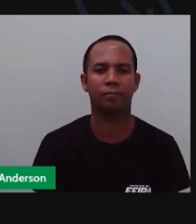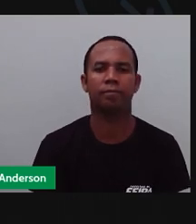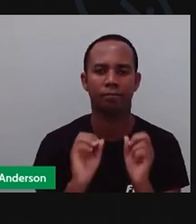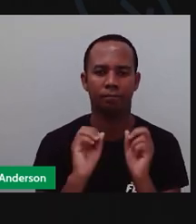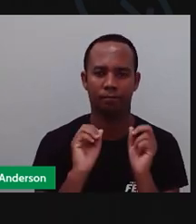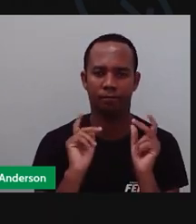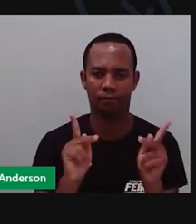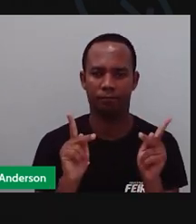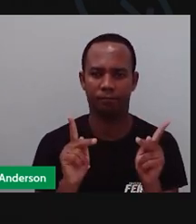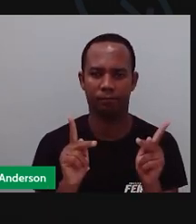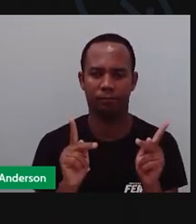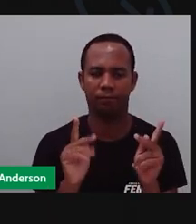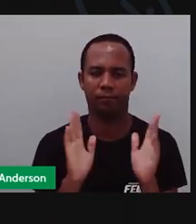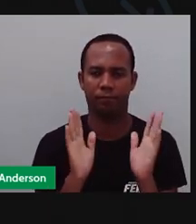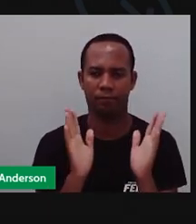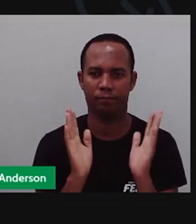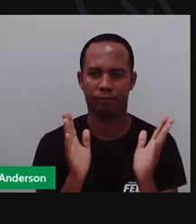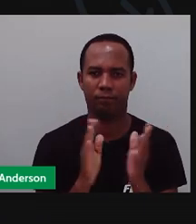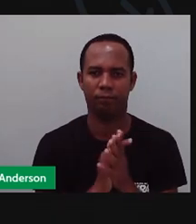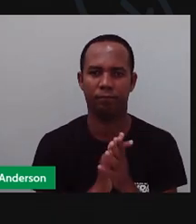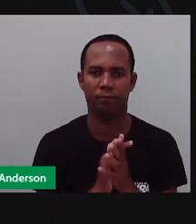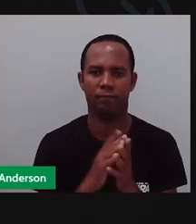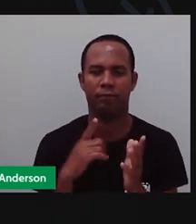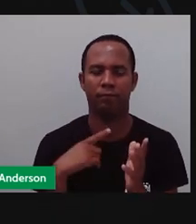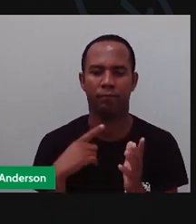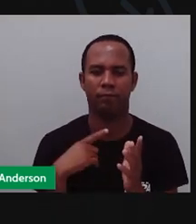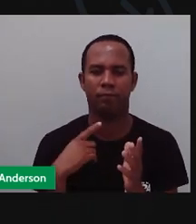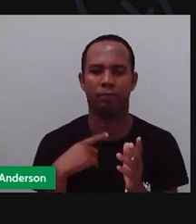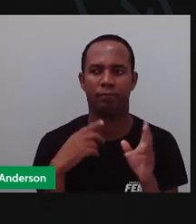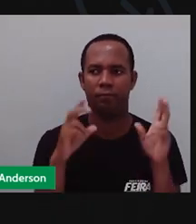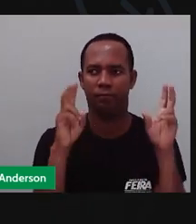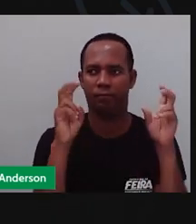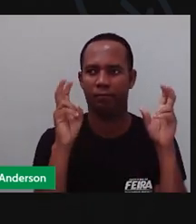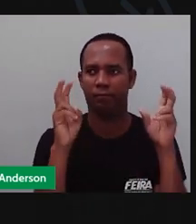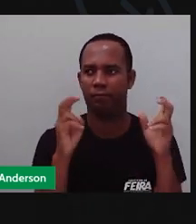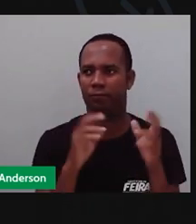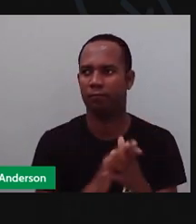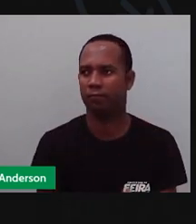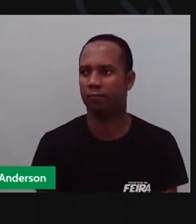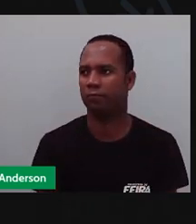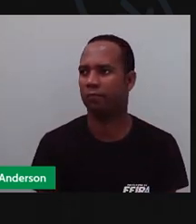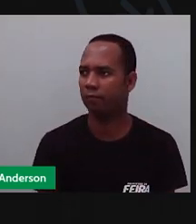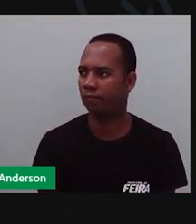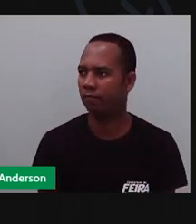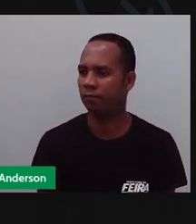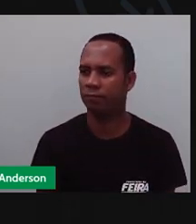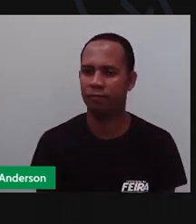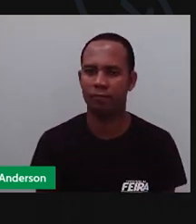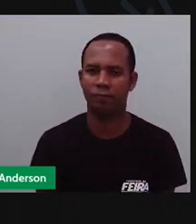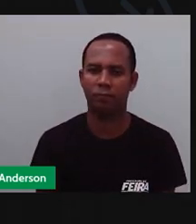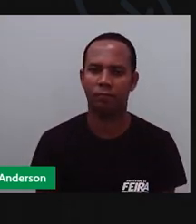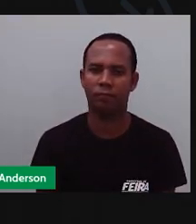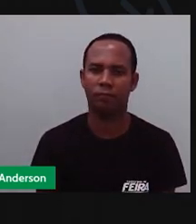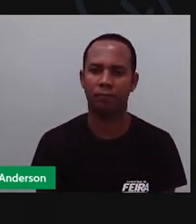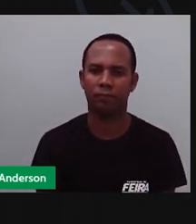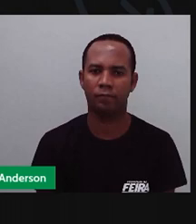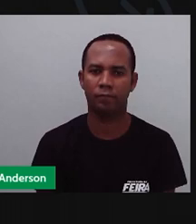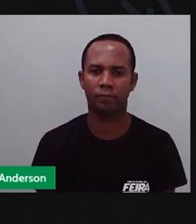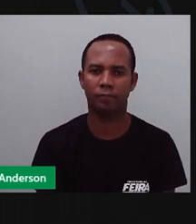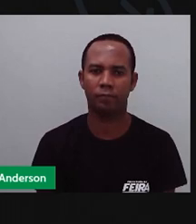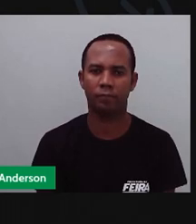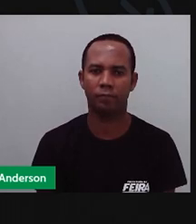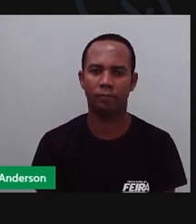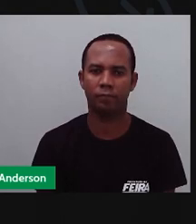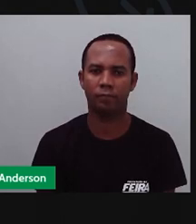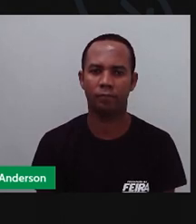Pronto. E o nosso gráfico vai estar pronto. Eu já tenho o título, não é isso? Eu já tenho o quê? As informações que são essas aqui.